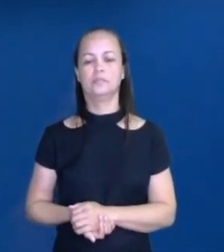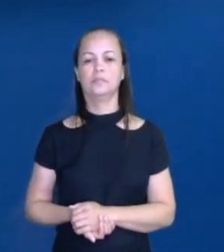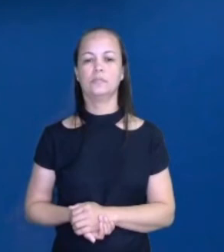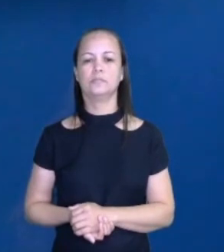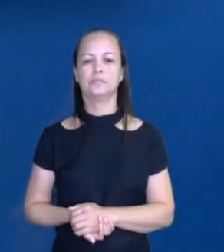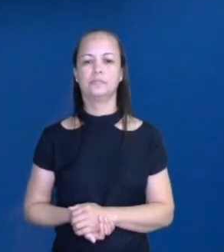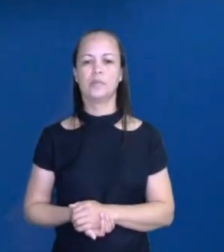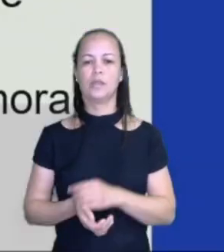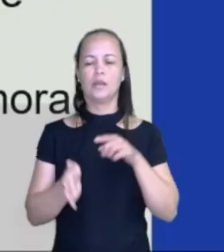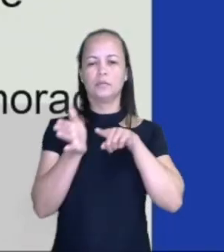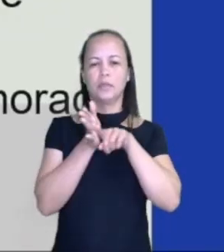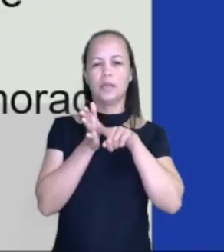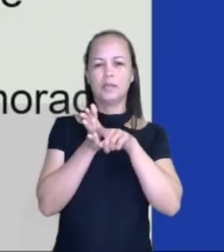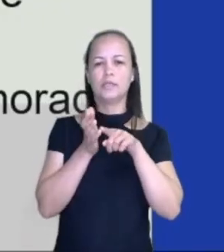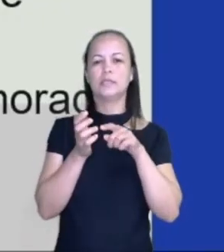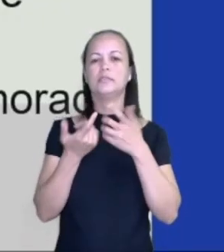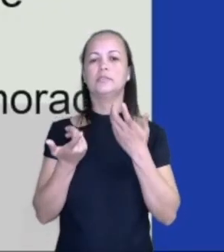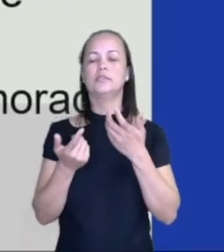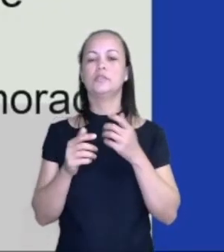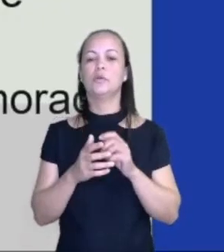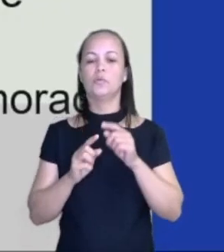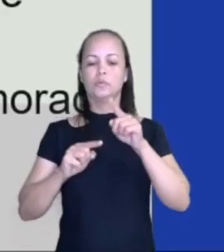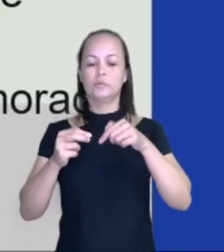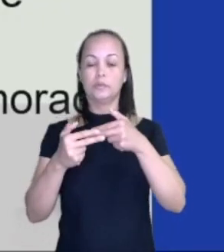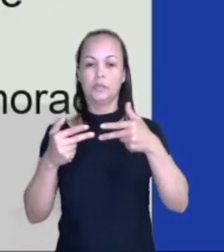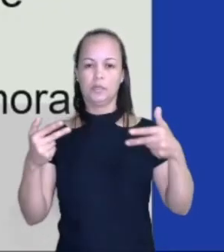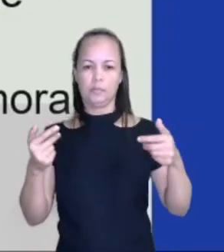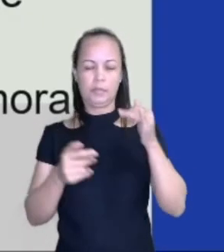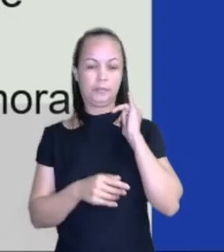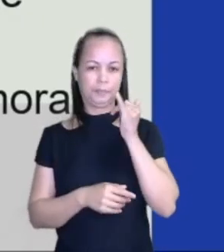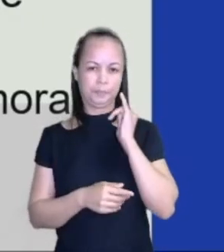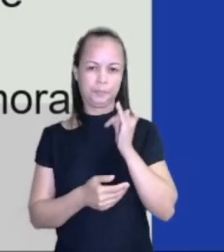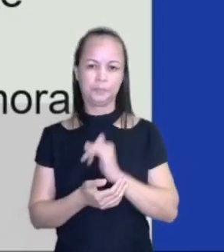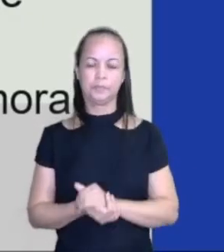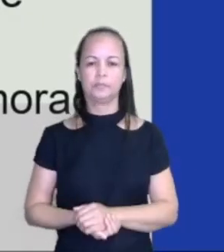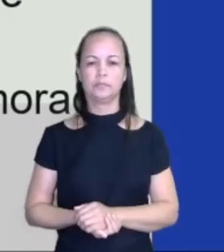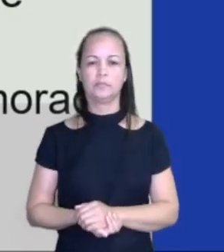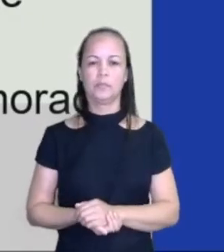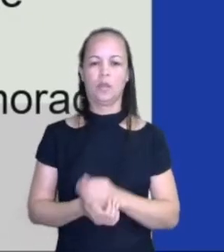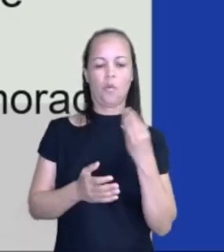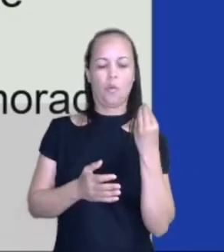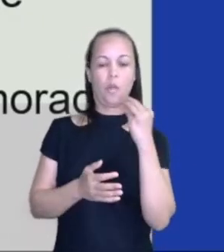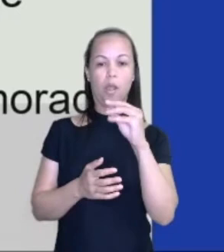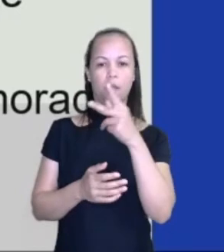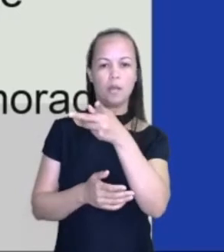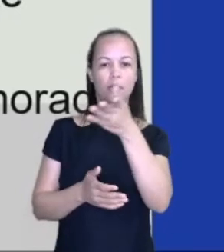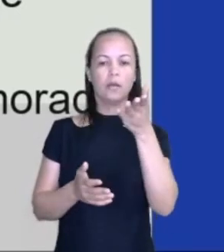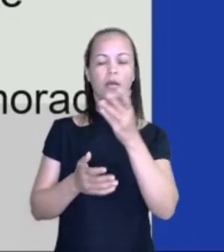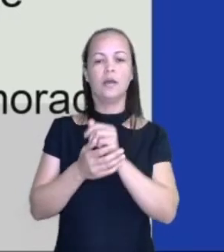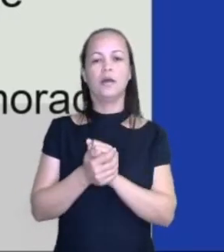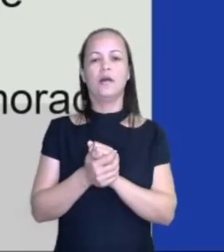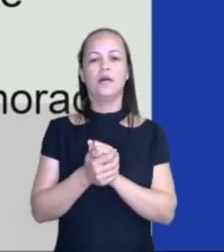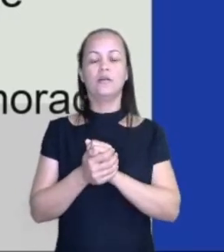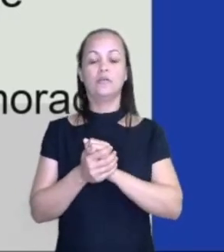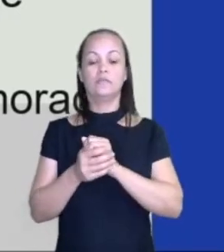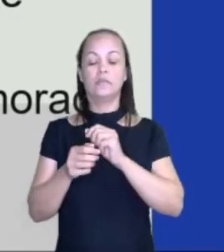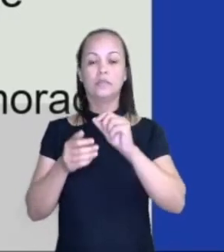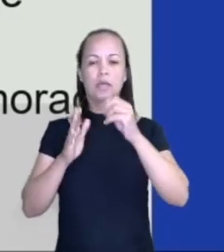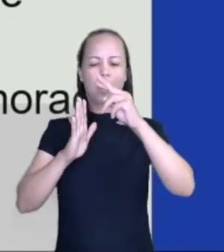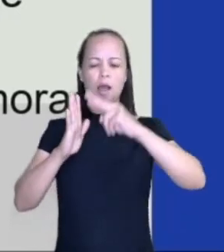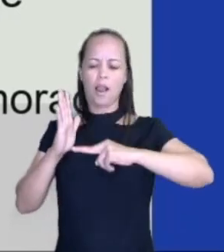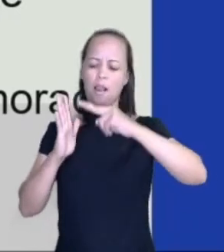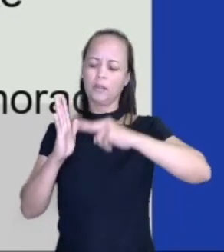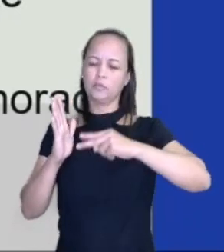Analise os elementos da narrativa. Coloquei isso para vocês e faz a leitura de